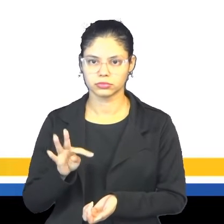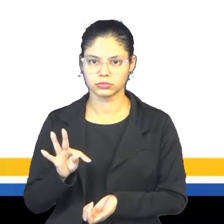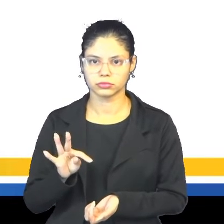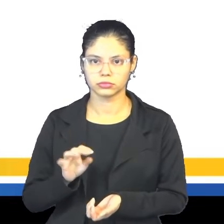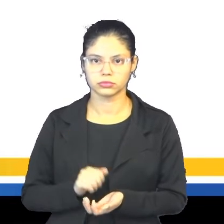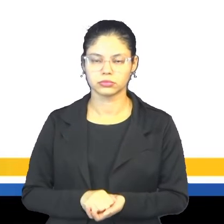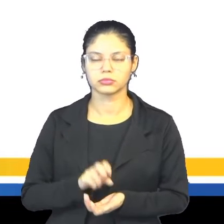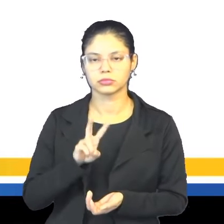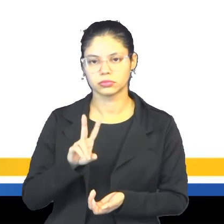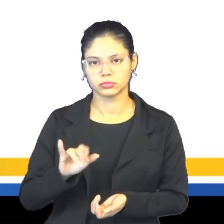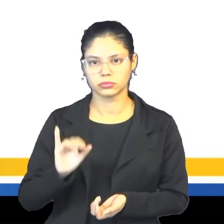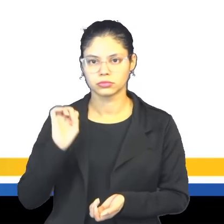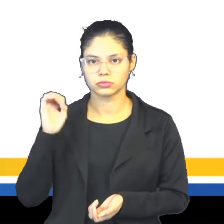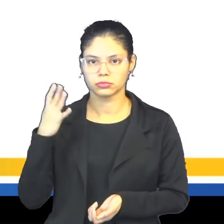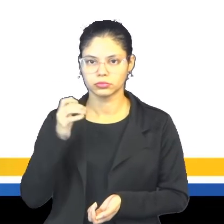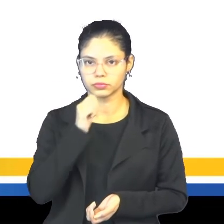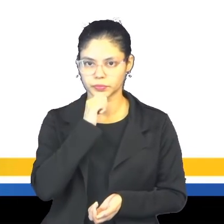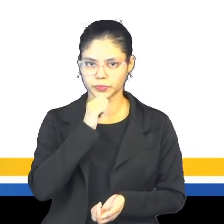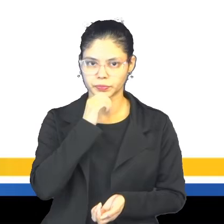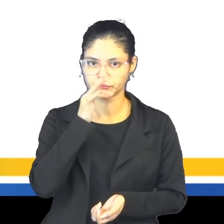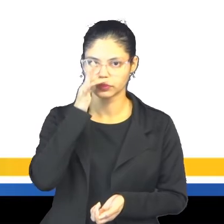vai acontecer no futuro.